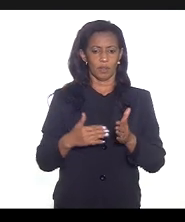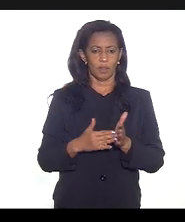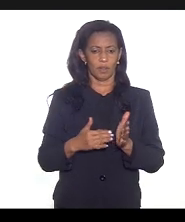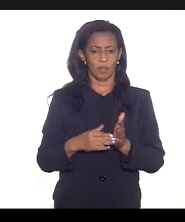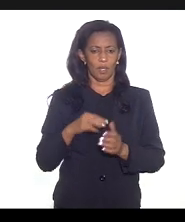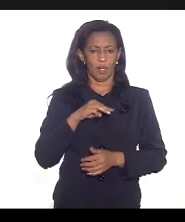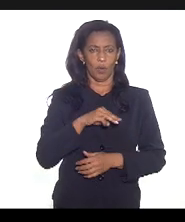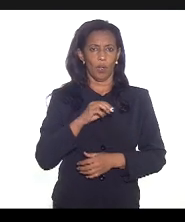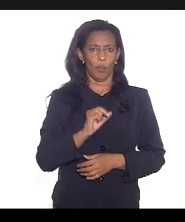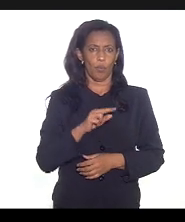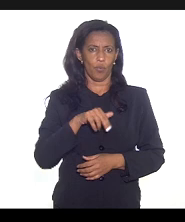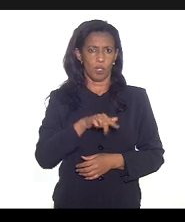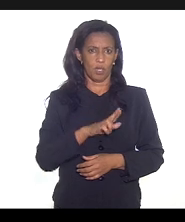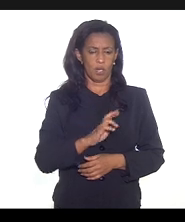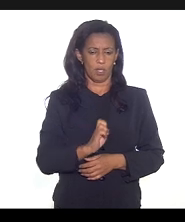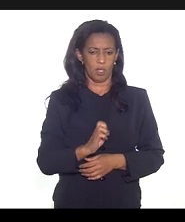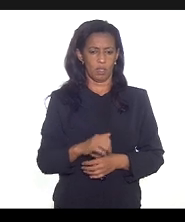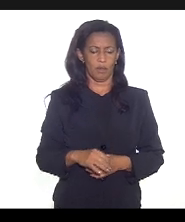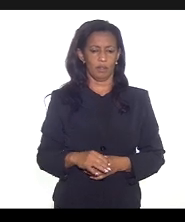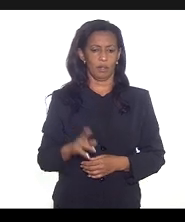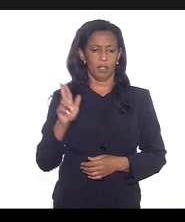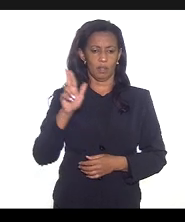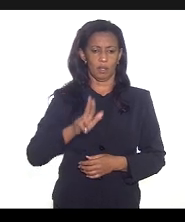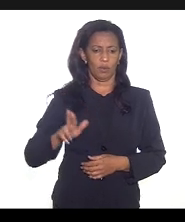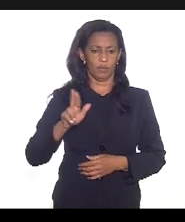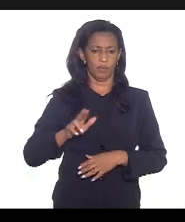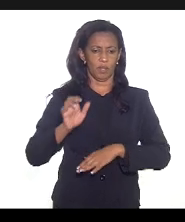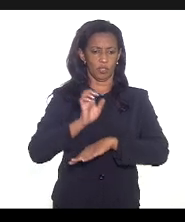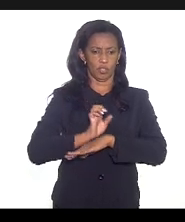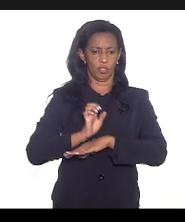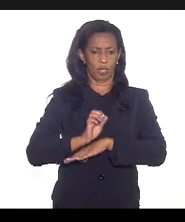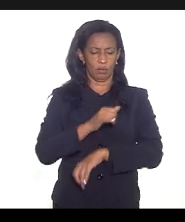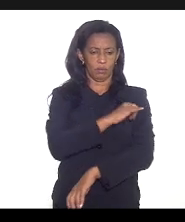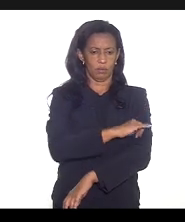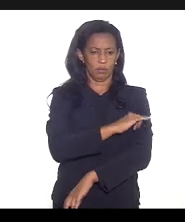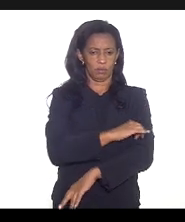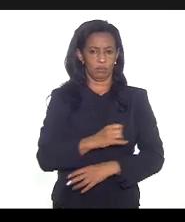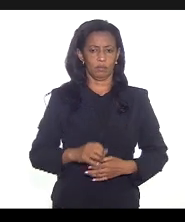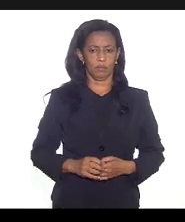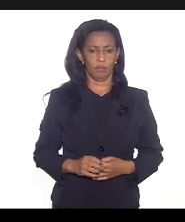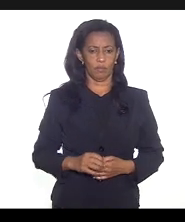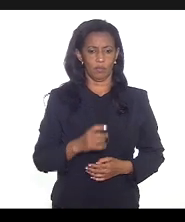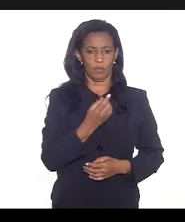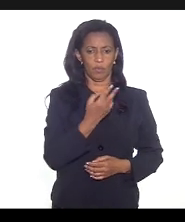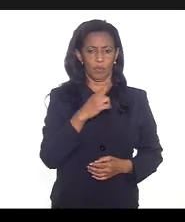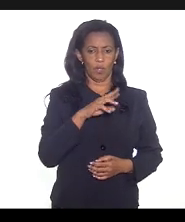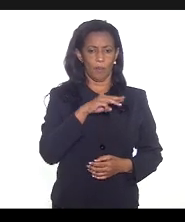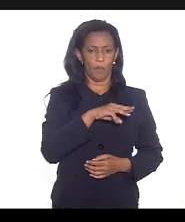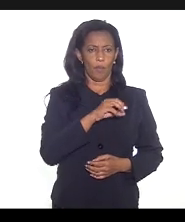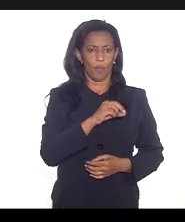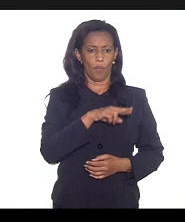doutora Monique França que é da Universidade do Estado do Rio de Janeiro doutora Morena por favor